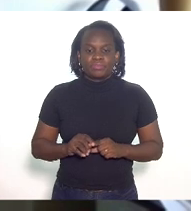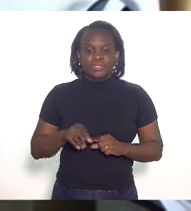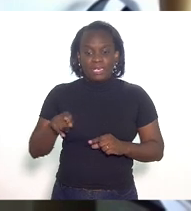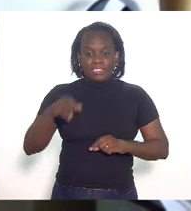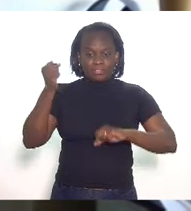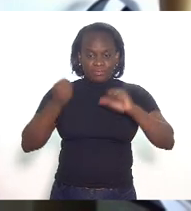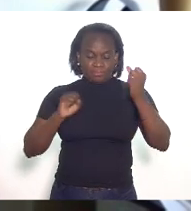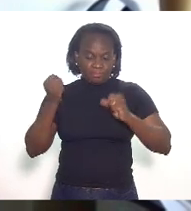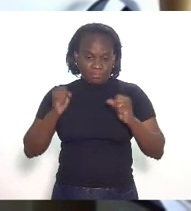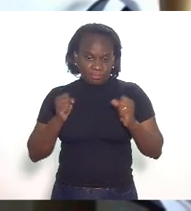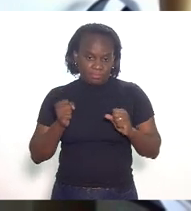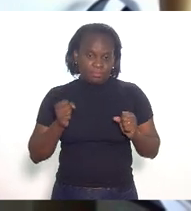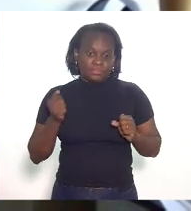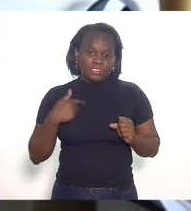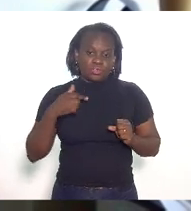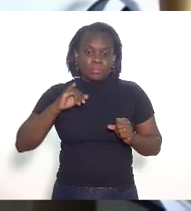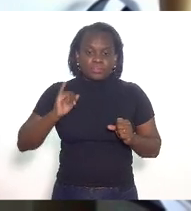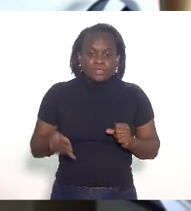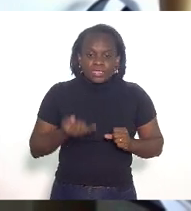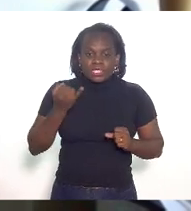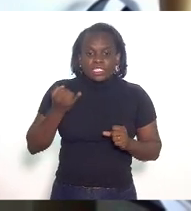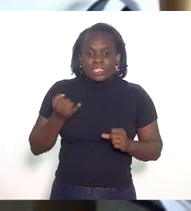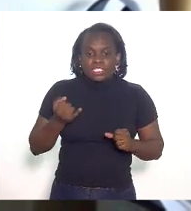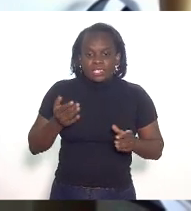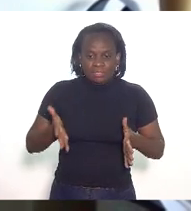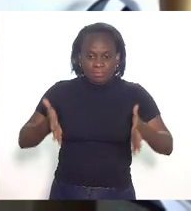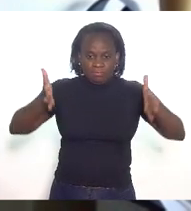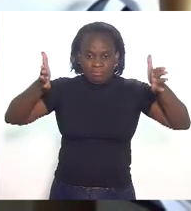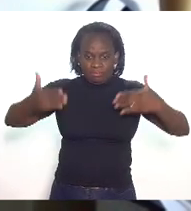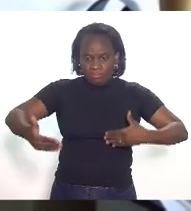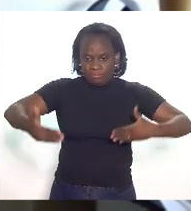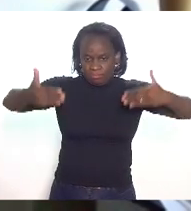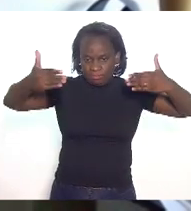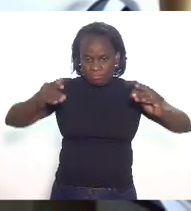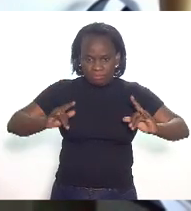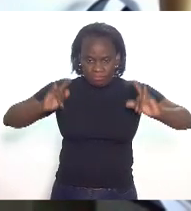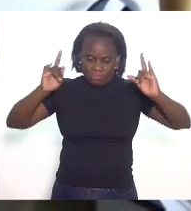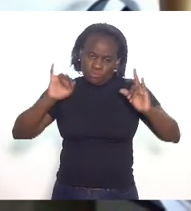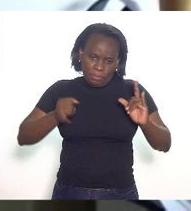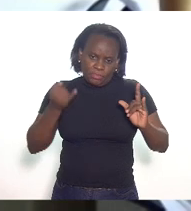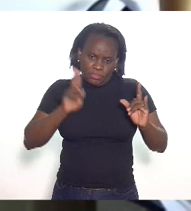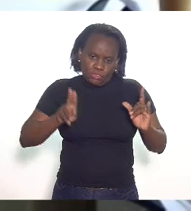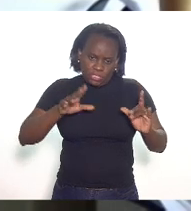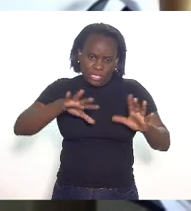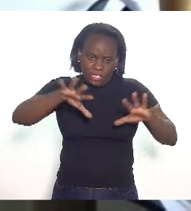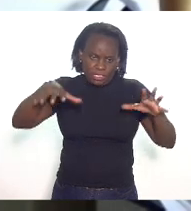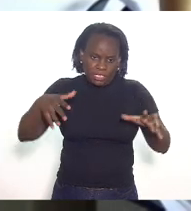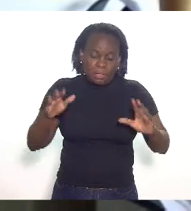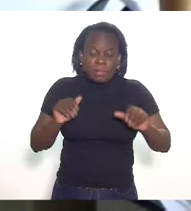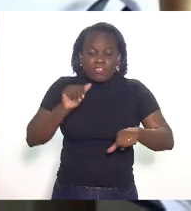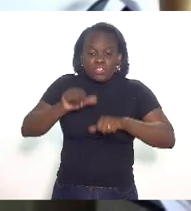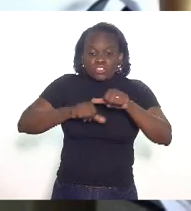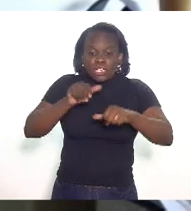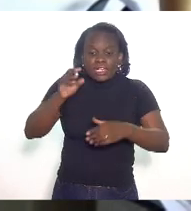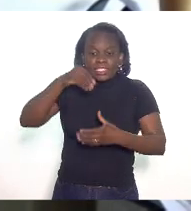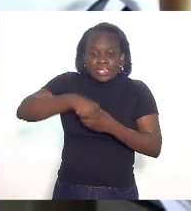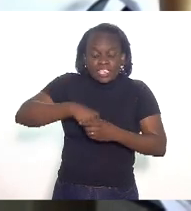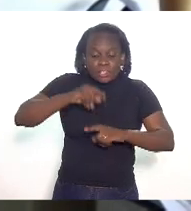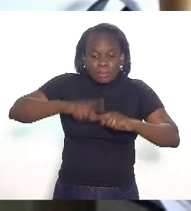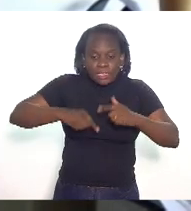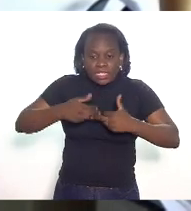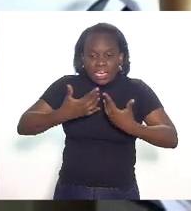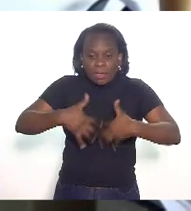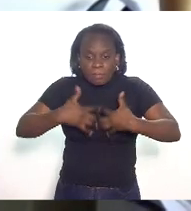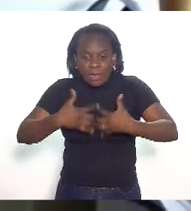usina eu vou aproveitar a casca dela porque eu vou ter que trocar os equipamentos